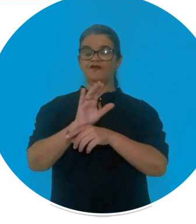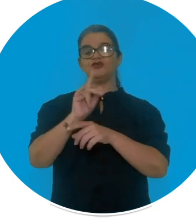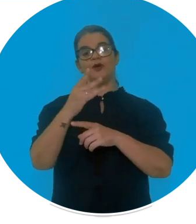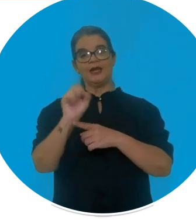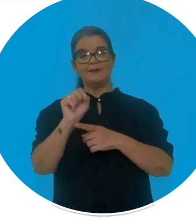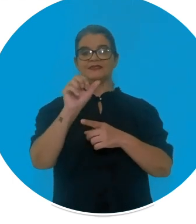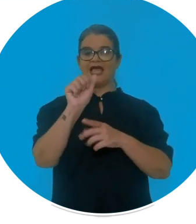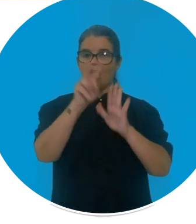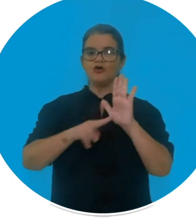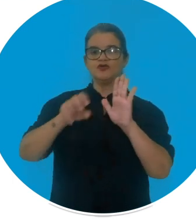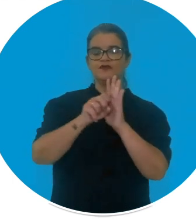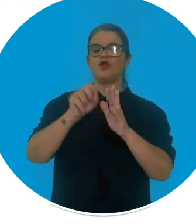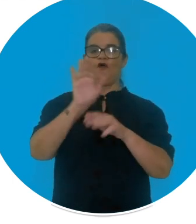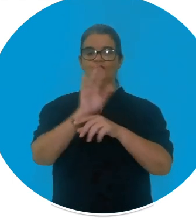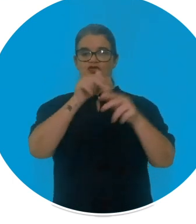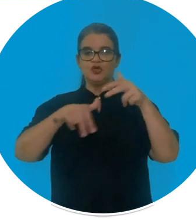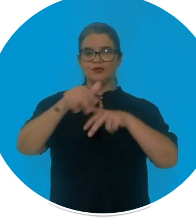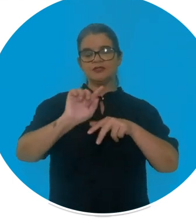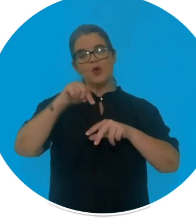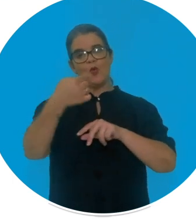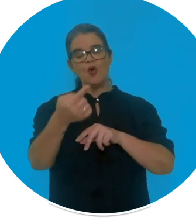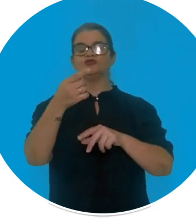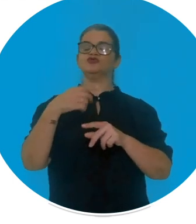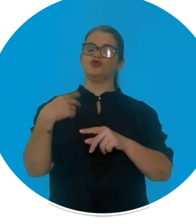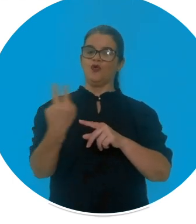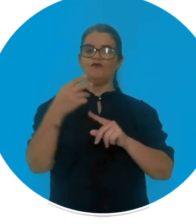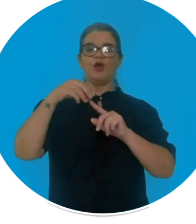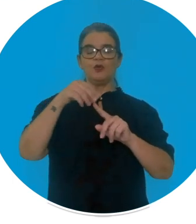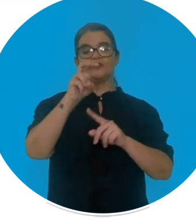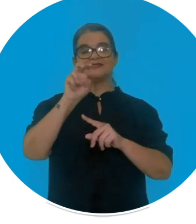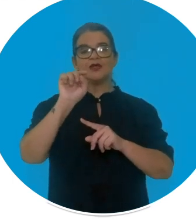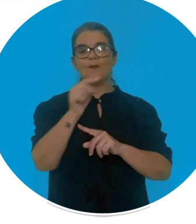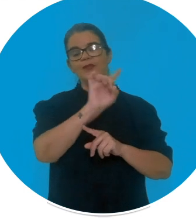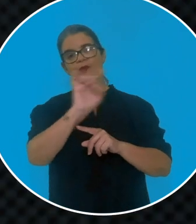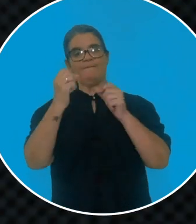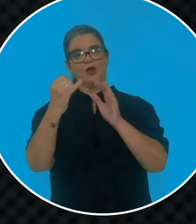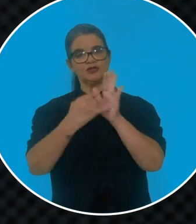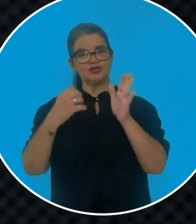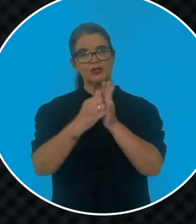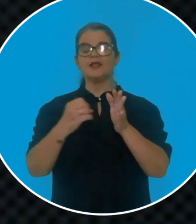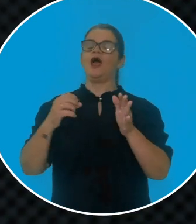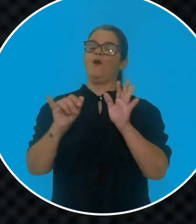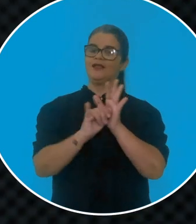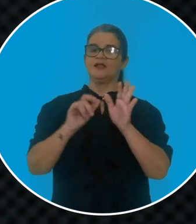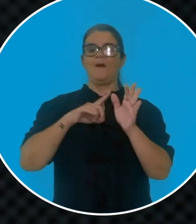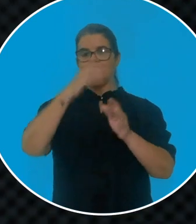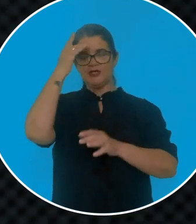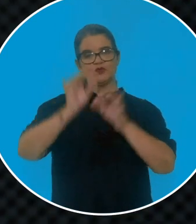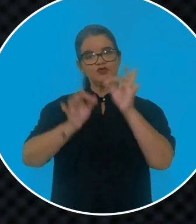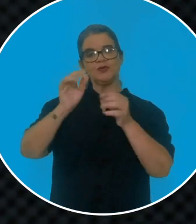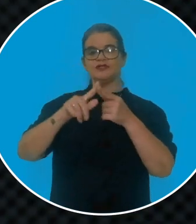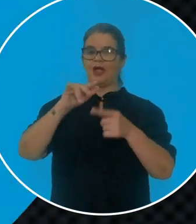videoclipes, álbum visual, videodança, entre outros, com uma faixa única de R 5.000 cada Podem se inscrever neste edital pessoas